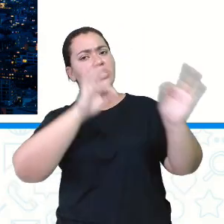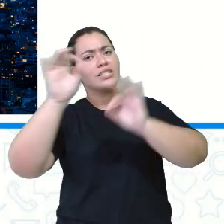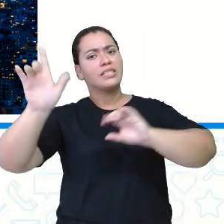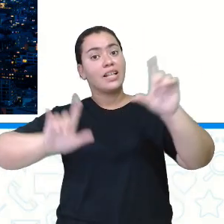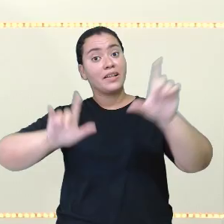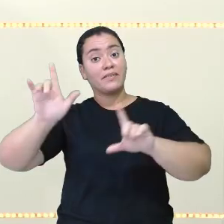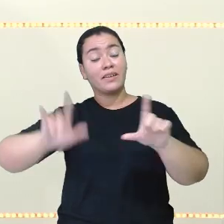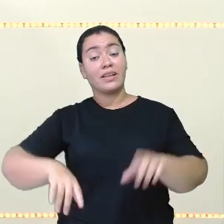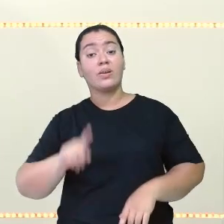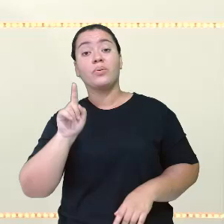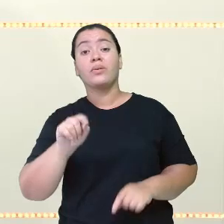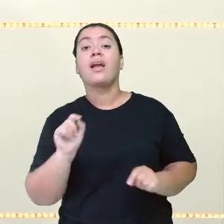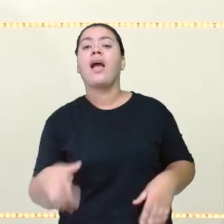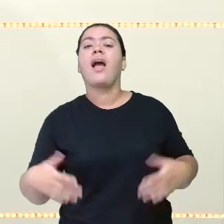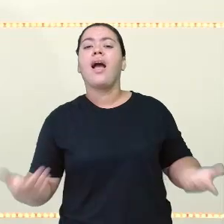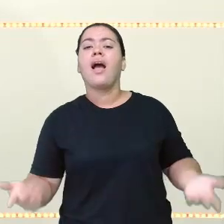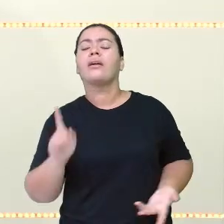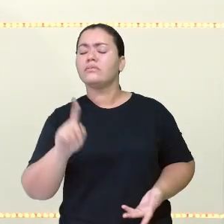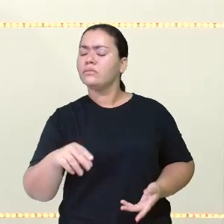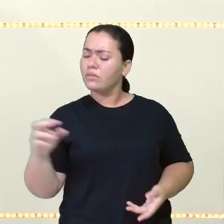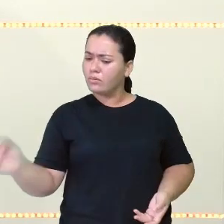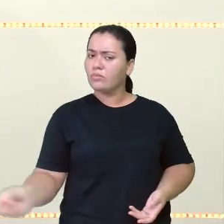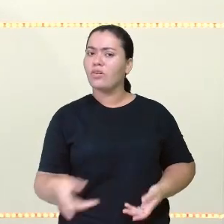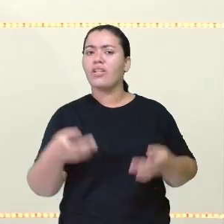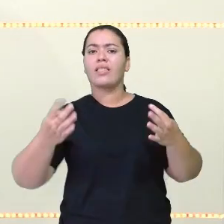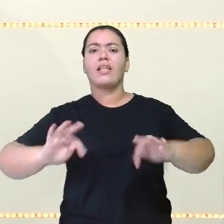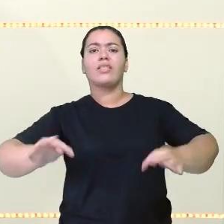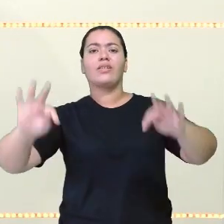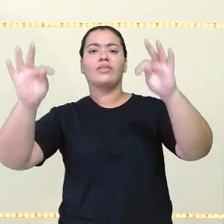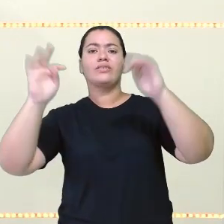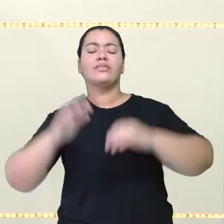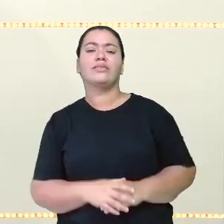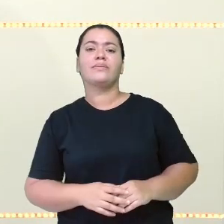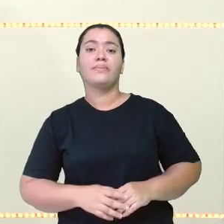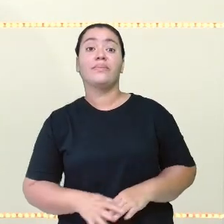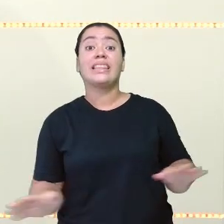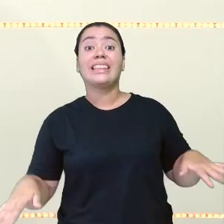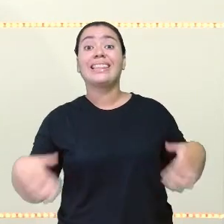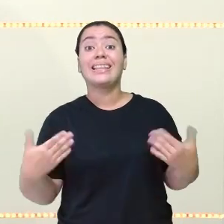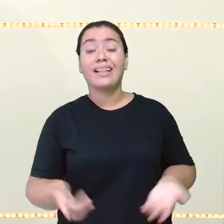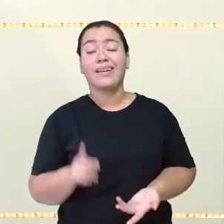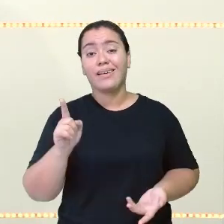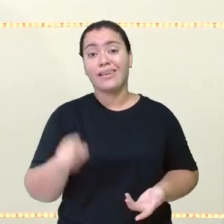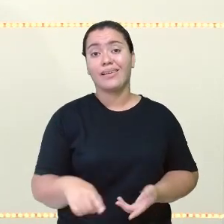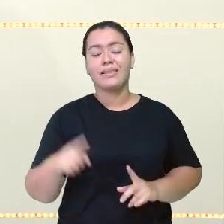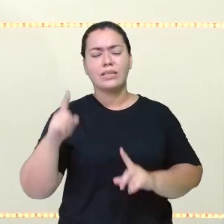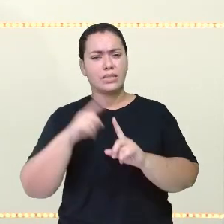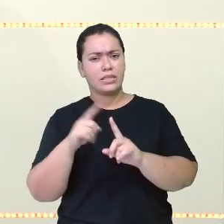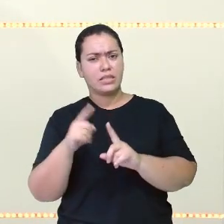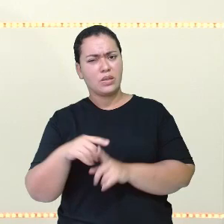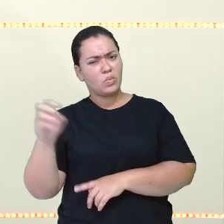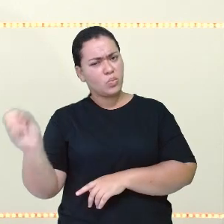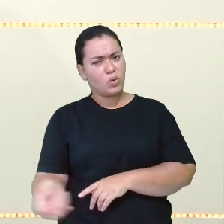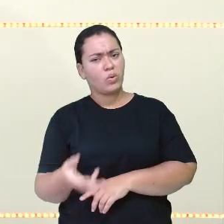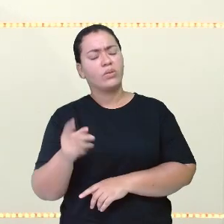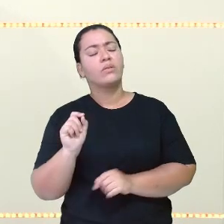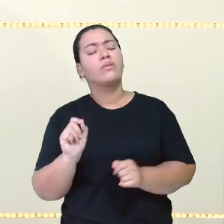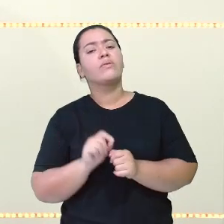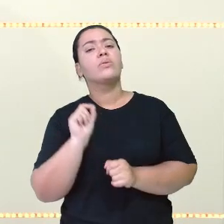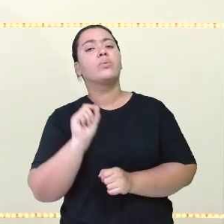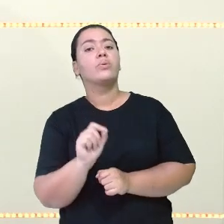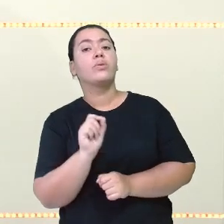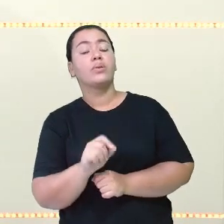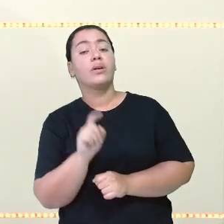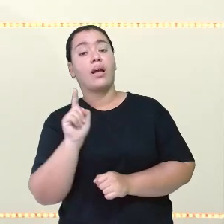através da modernização da tecnologia. Então, esse tipo de modernização fez com que